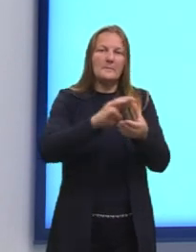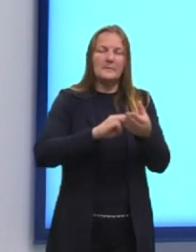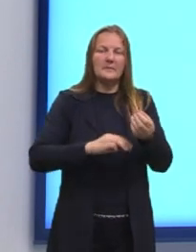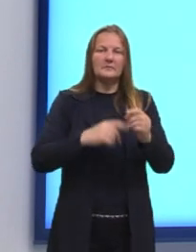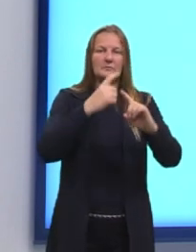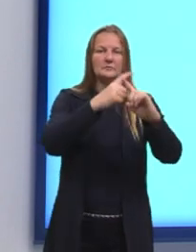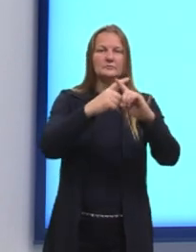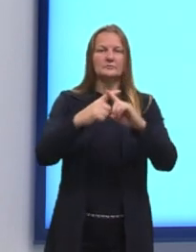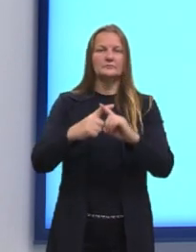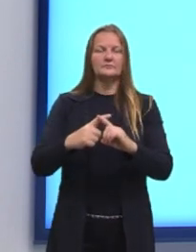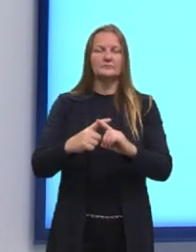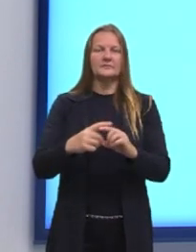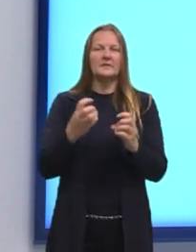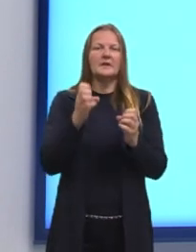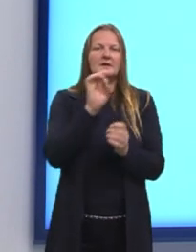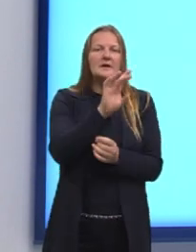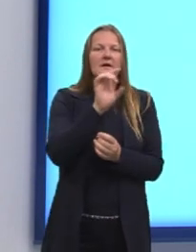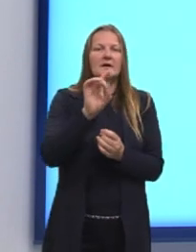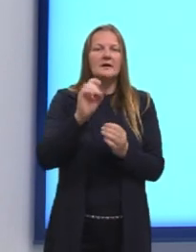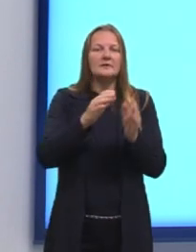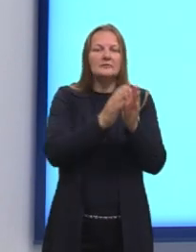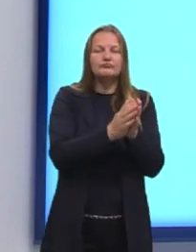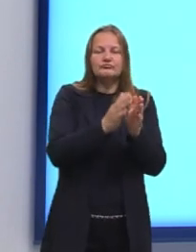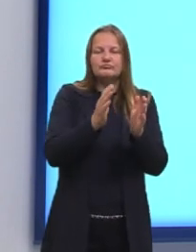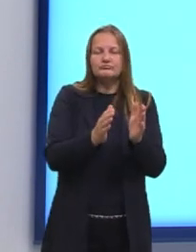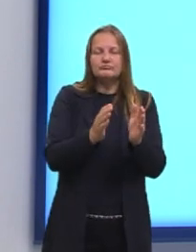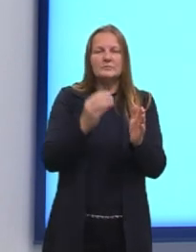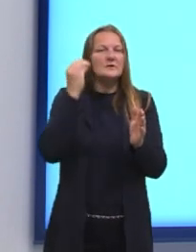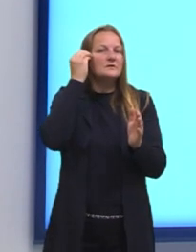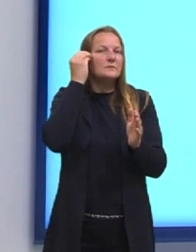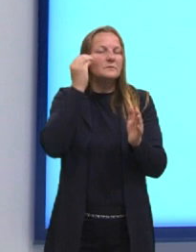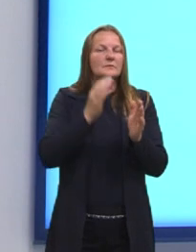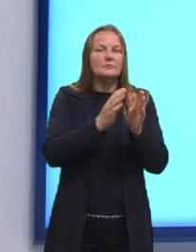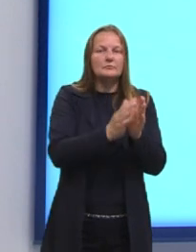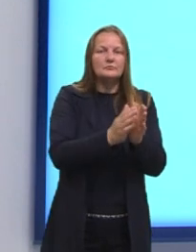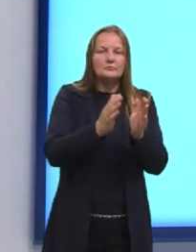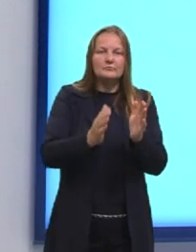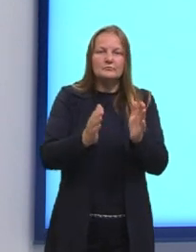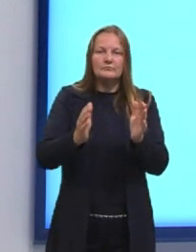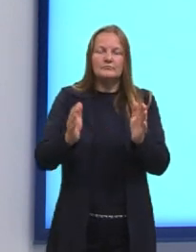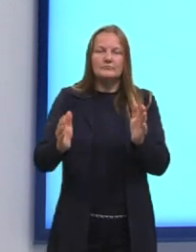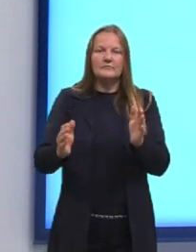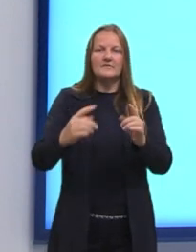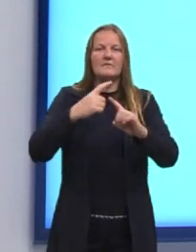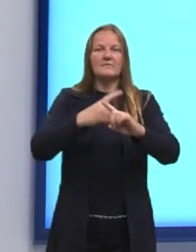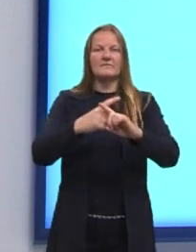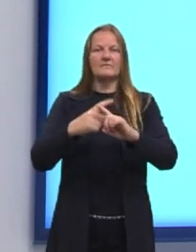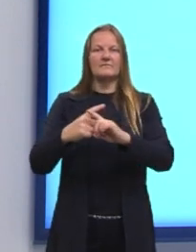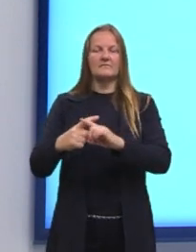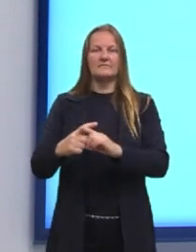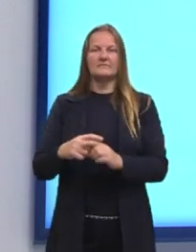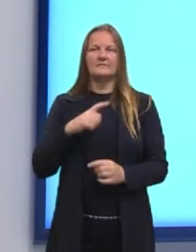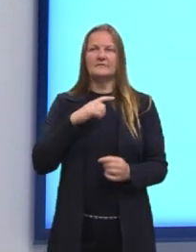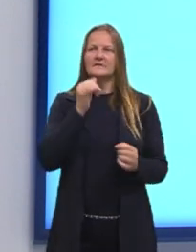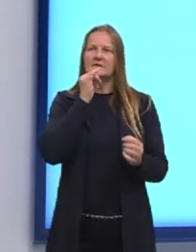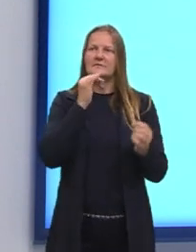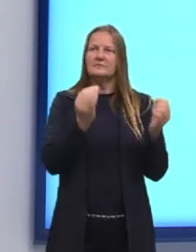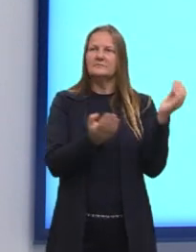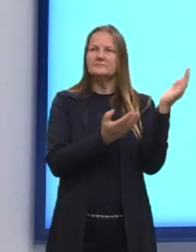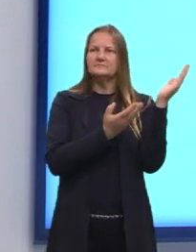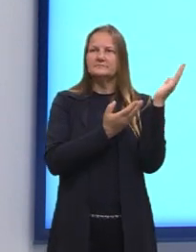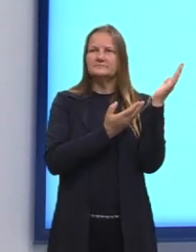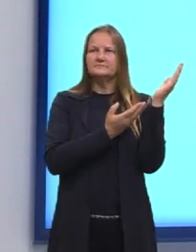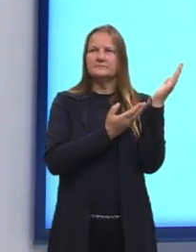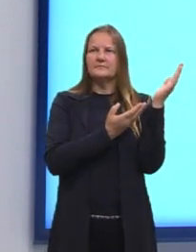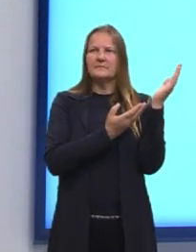de possibilidades de cada etapa do experimento. Aí nós temos uma situação. De